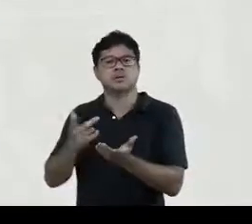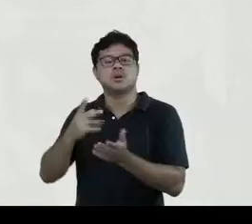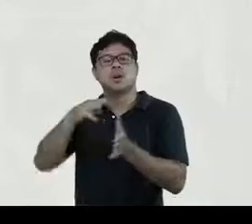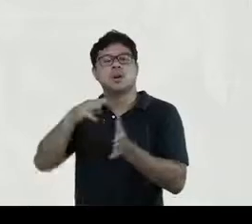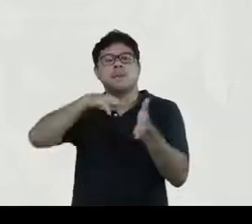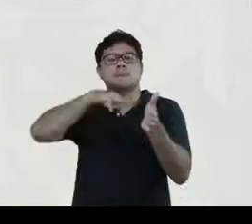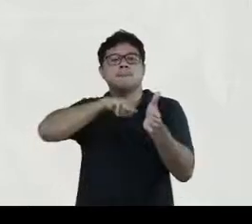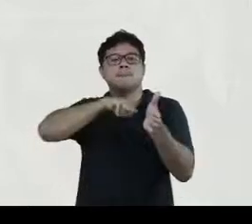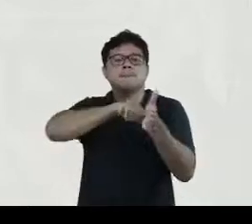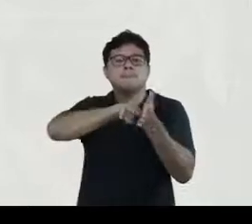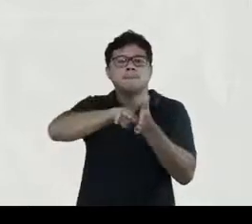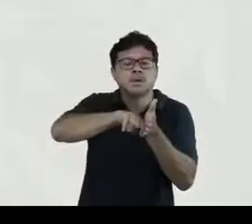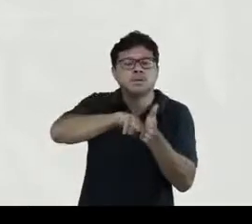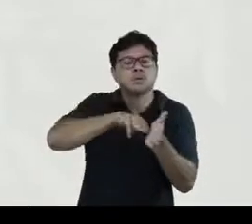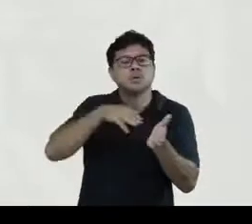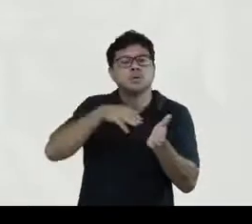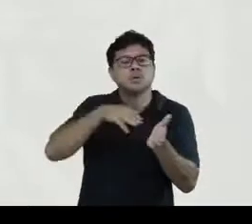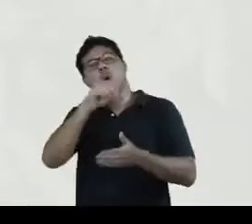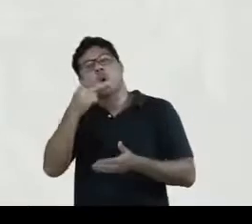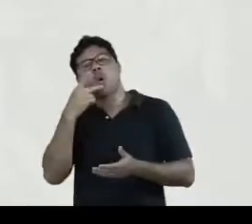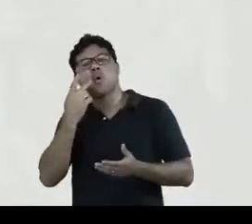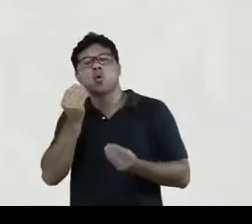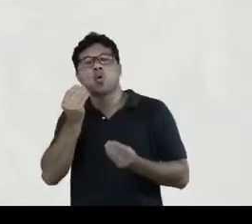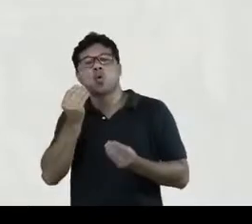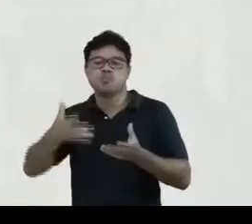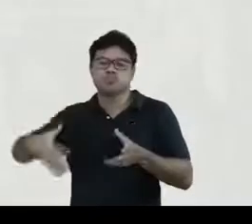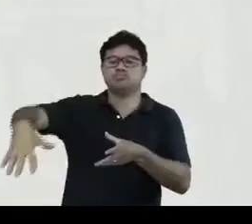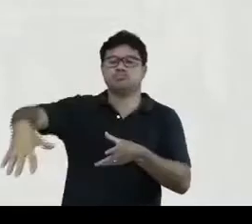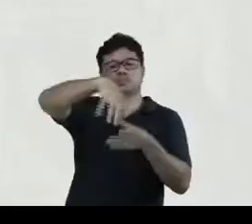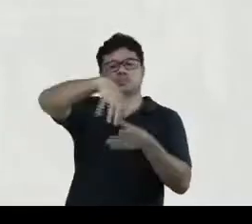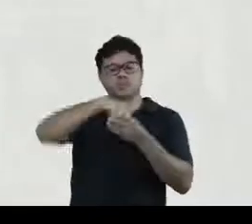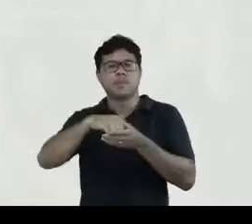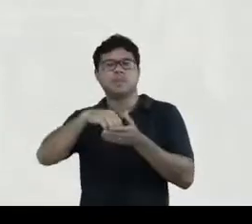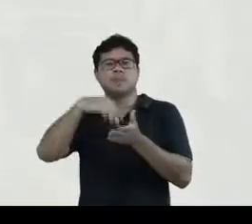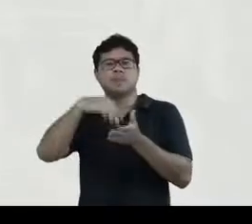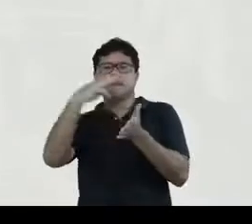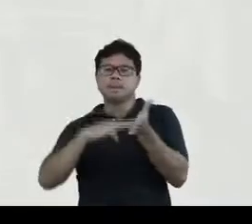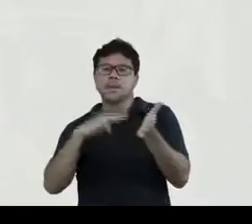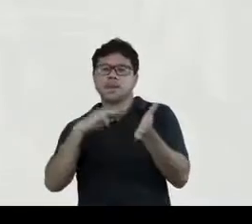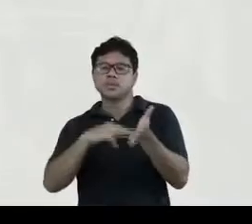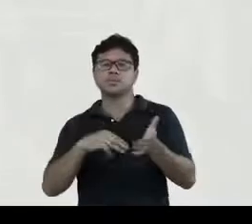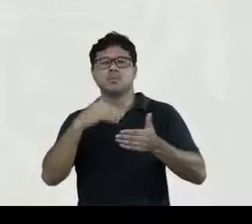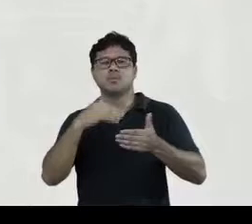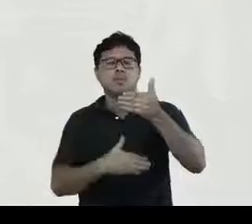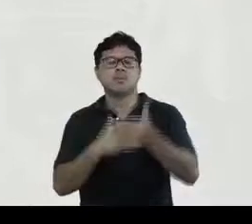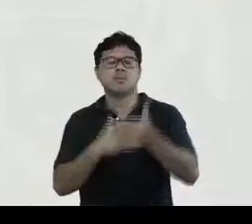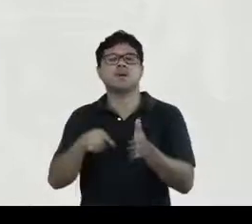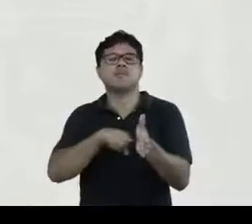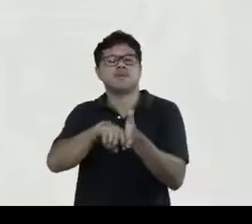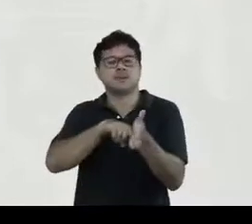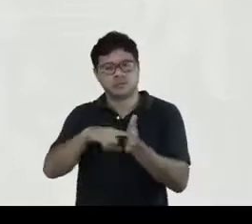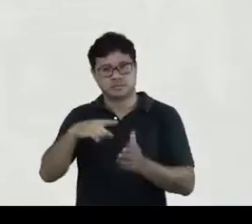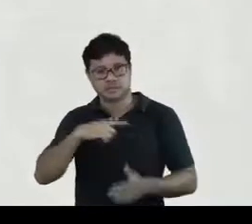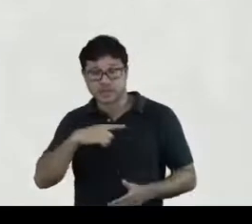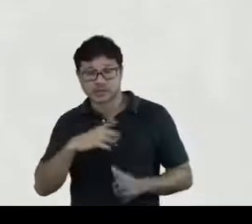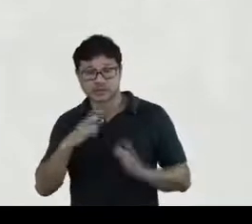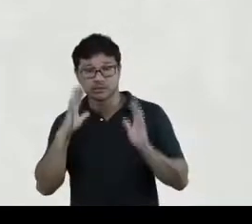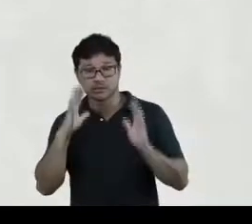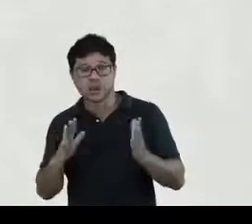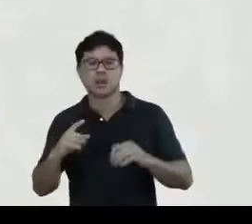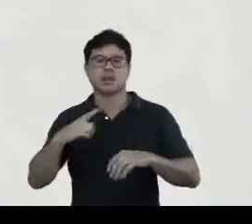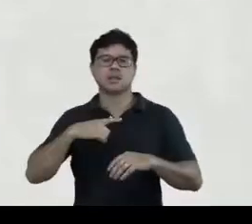metodologias ou o seu arcabouço metodológico de investigação em uma